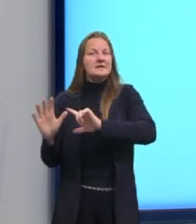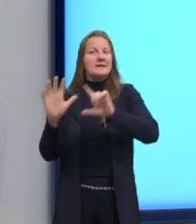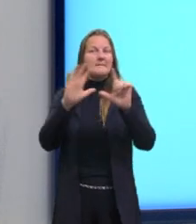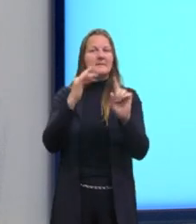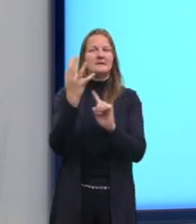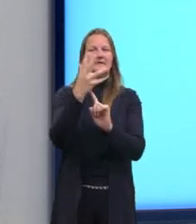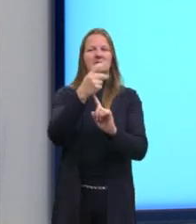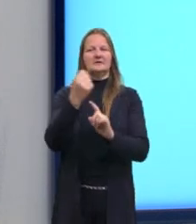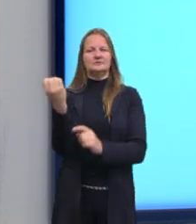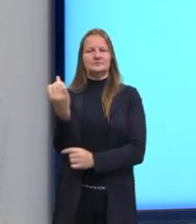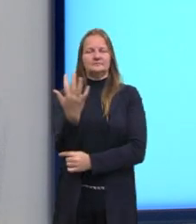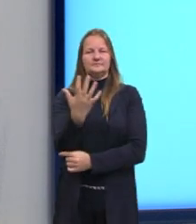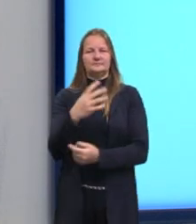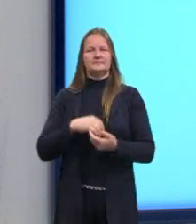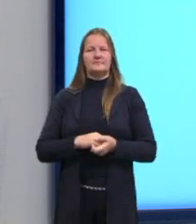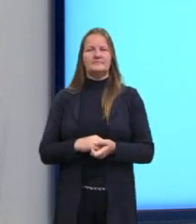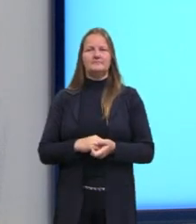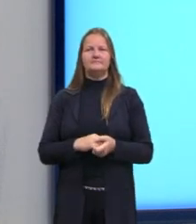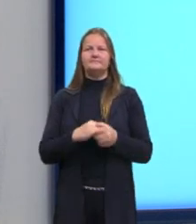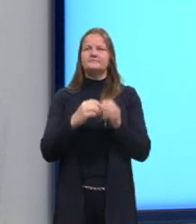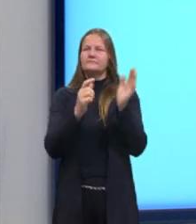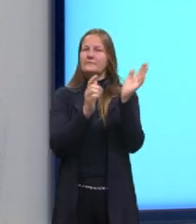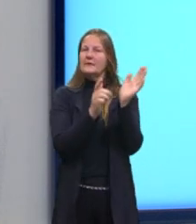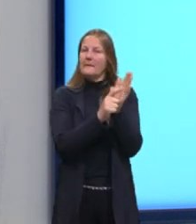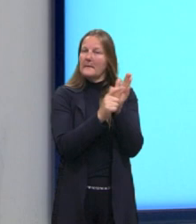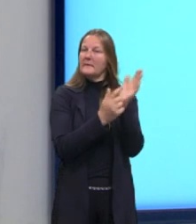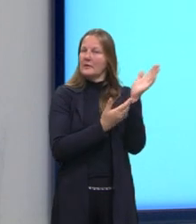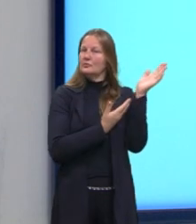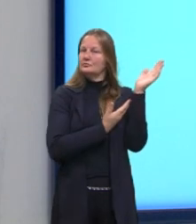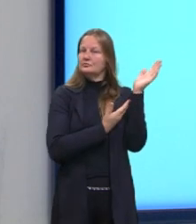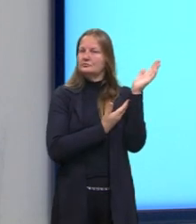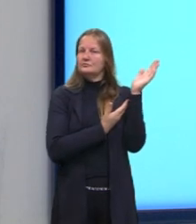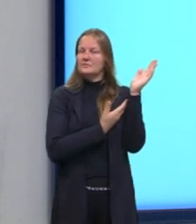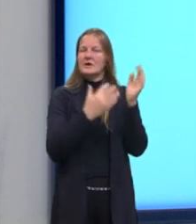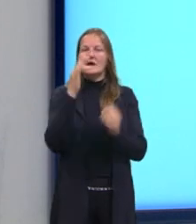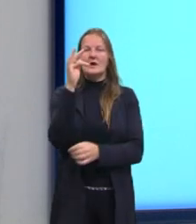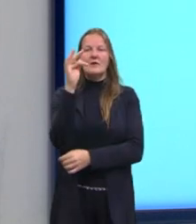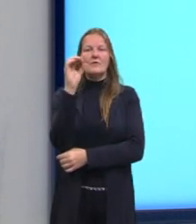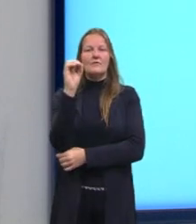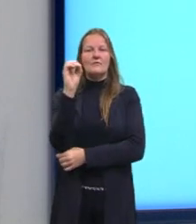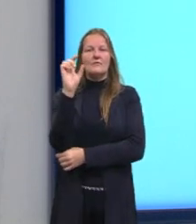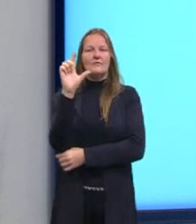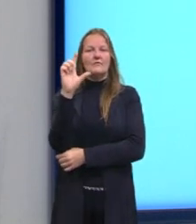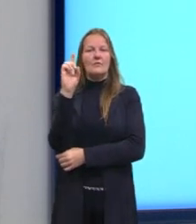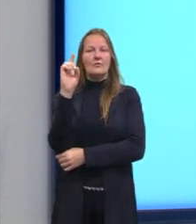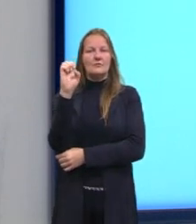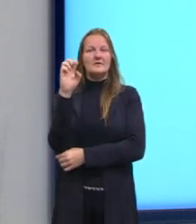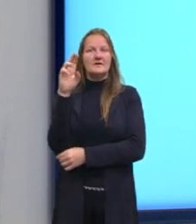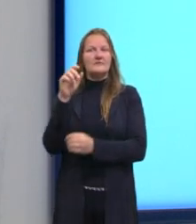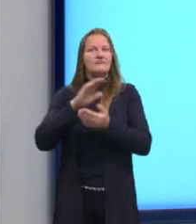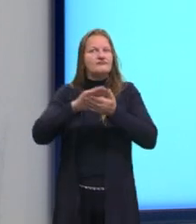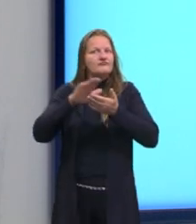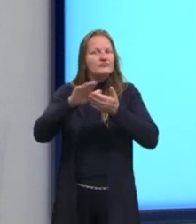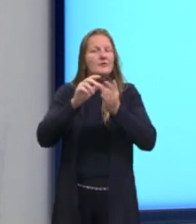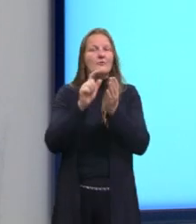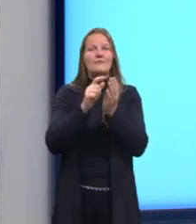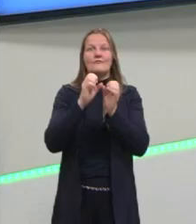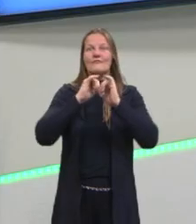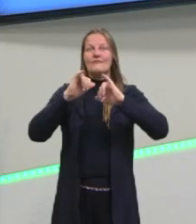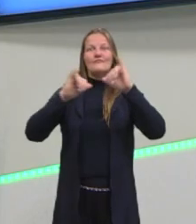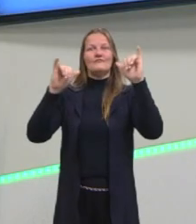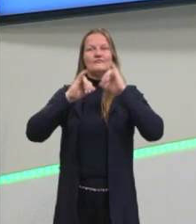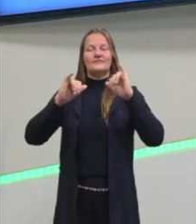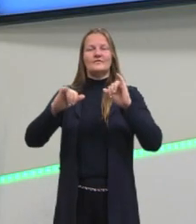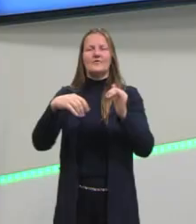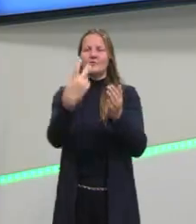Arte Moderna. Esse folder que nós temos aqui, de divulgação da semana, ele foi ilustrado por